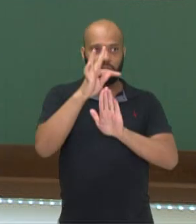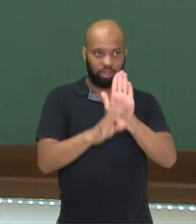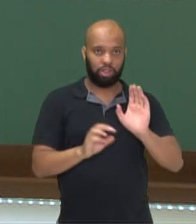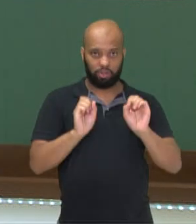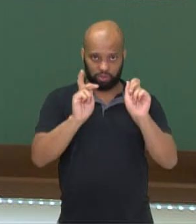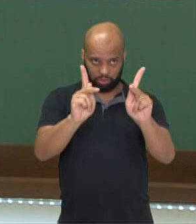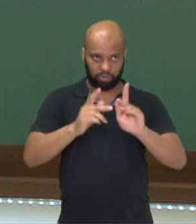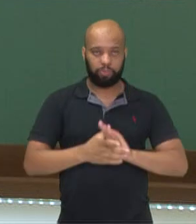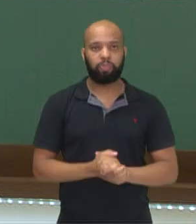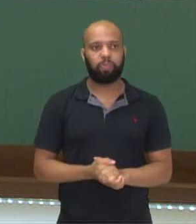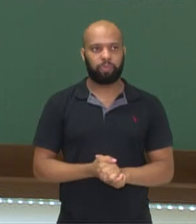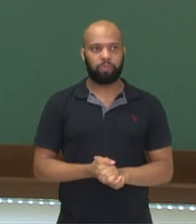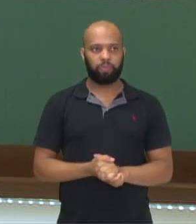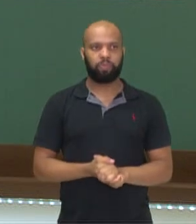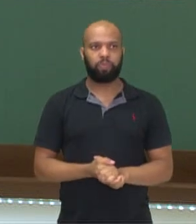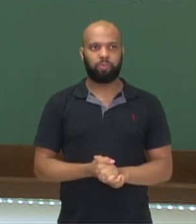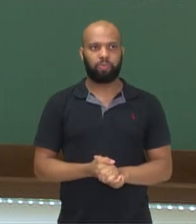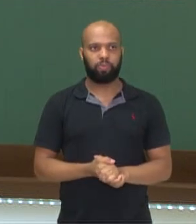Ok?